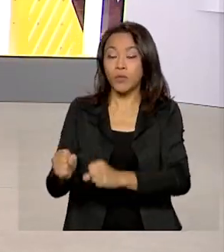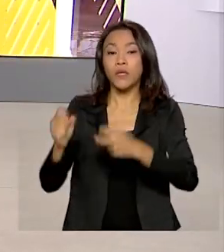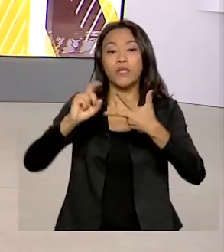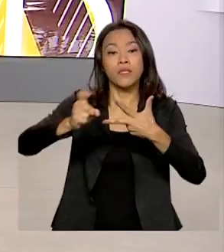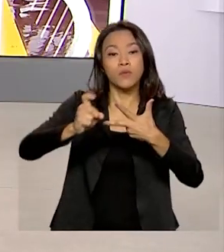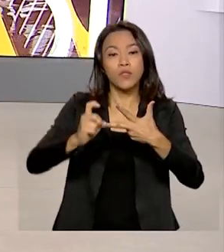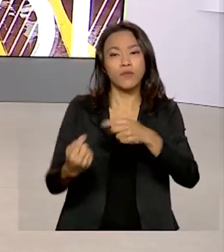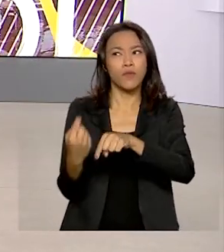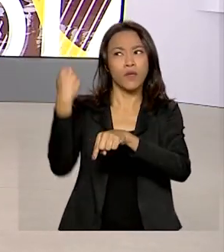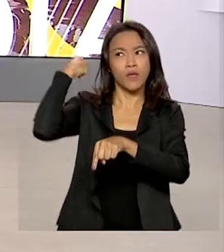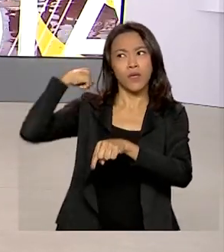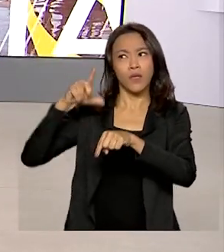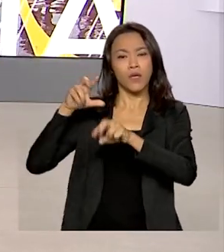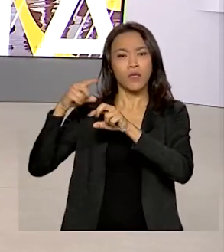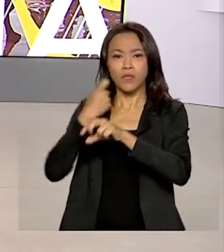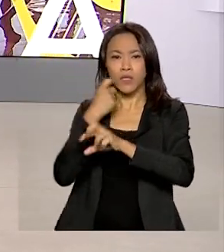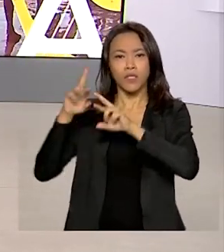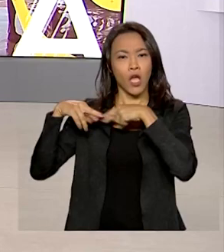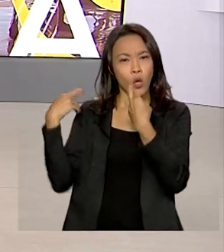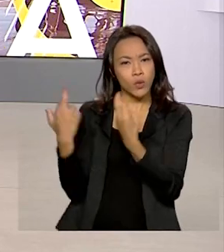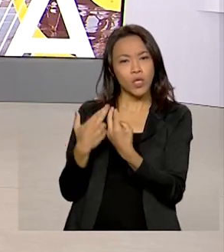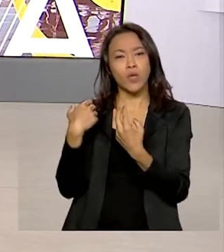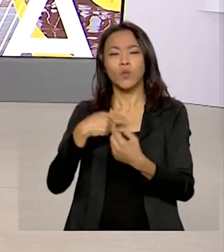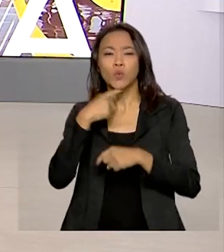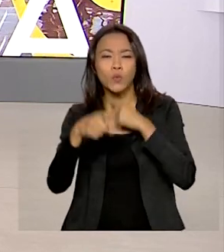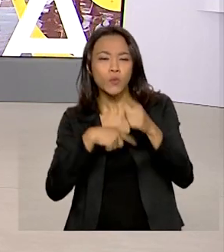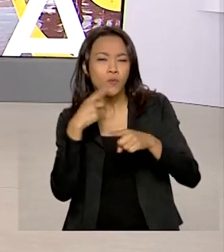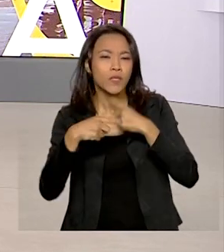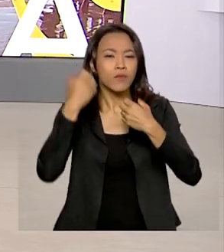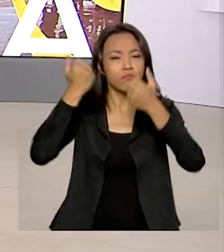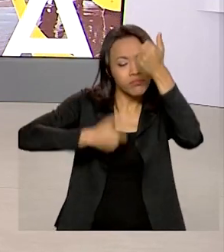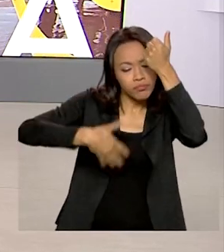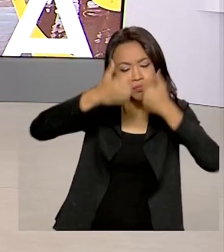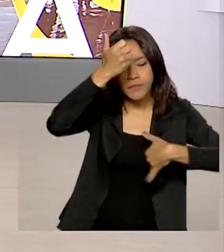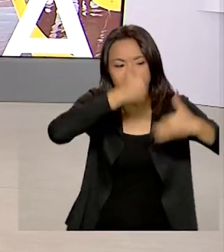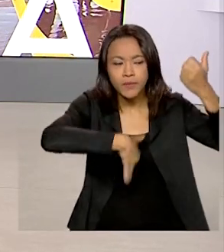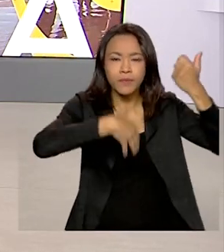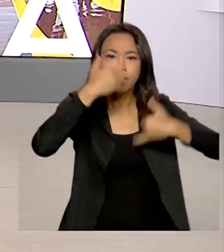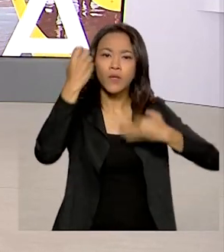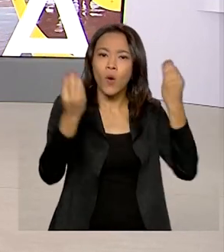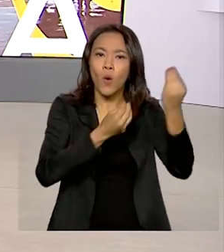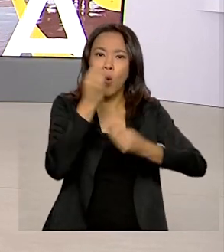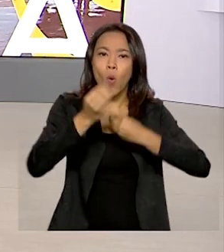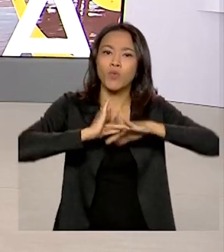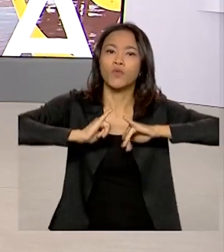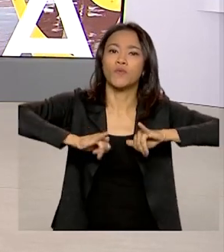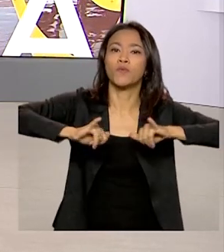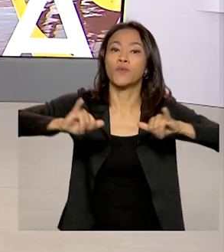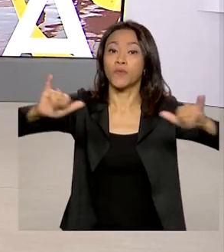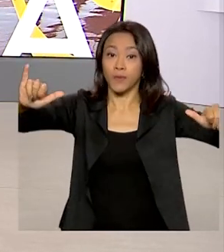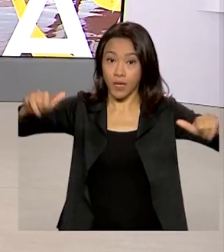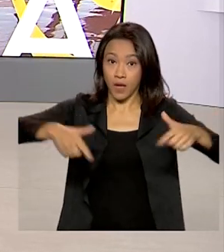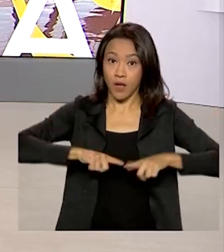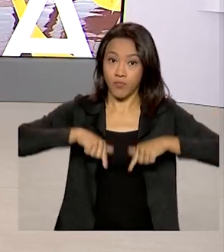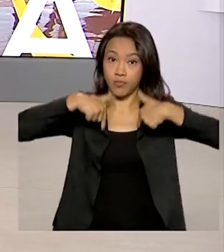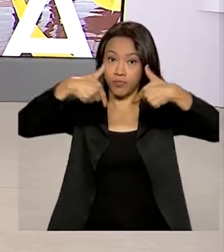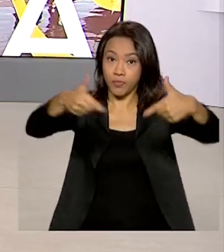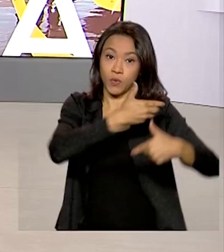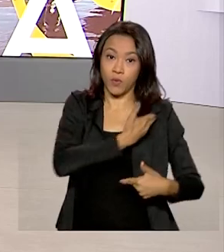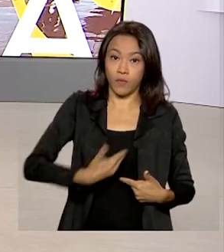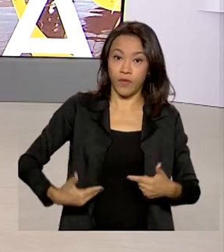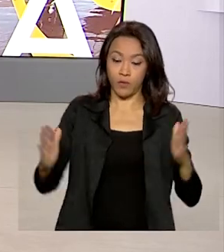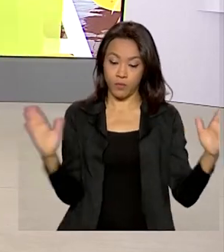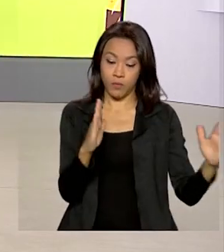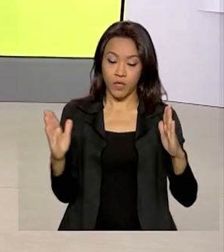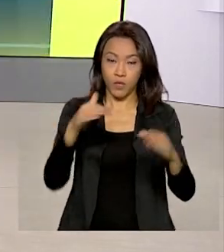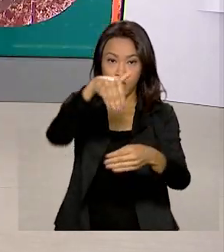reuniram na última sexta-feira, tiraram dúvidas e receberam orientações sobre a divulgação de ações governamentais durante o período